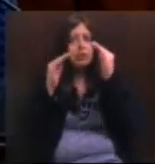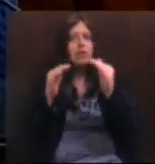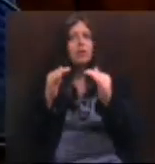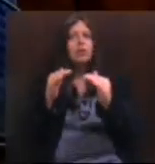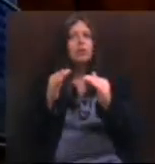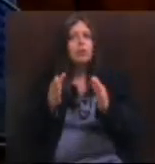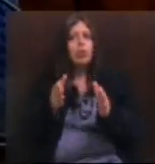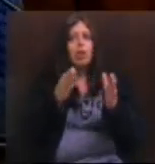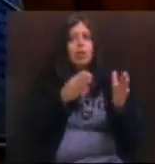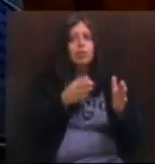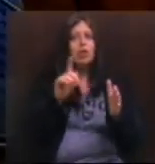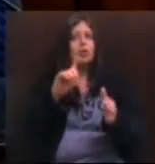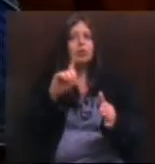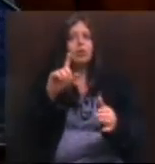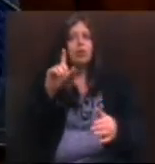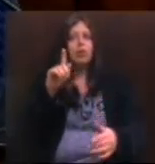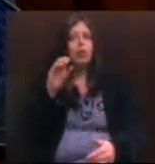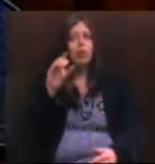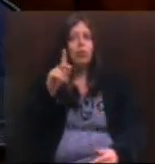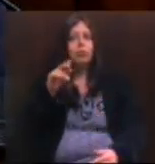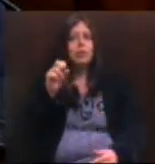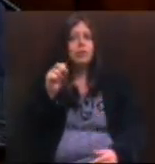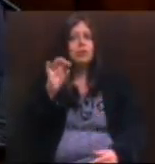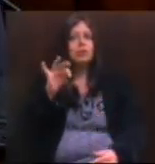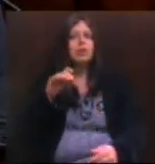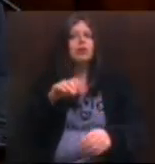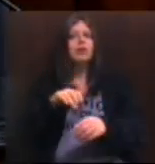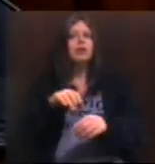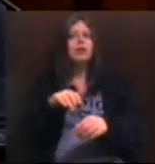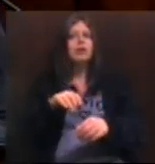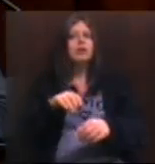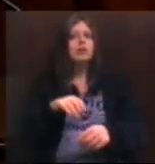não tem nenhum golpista. Fiquem tranquilos, nós não usurparemos vocês do poder.